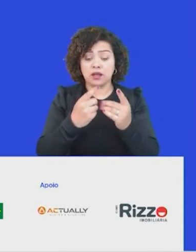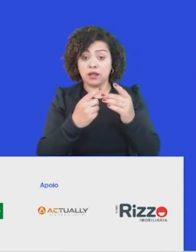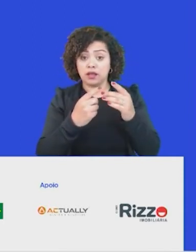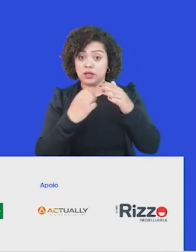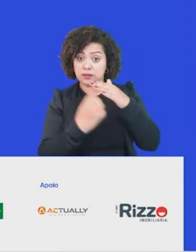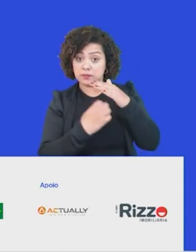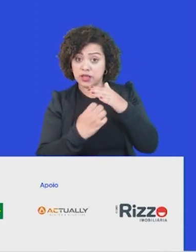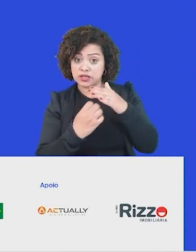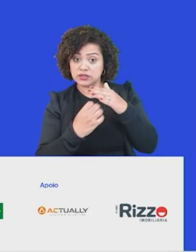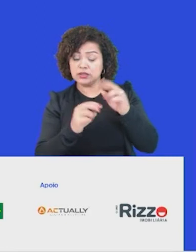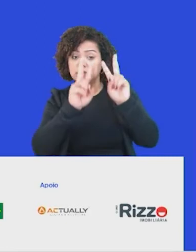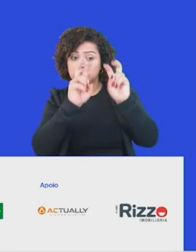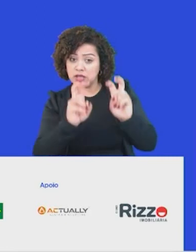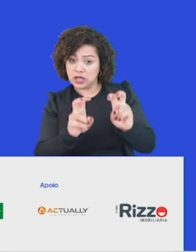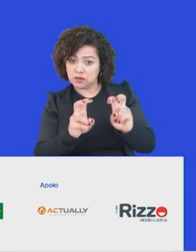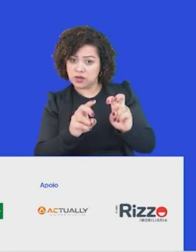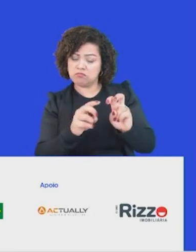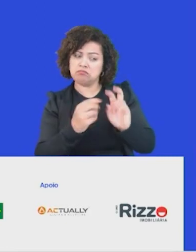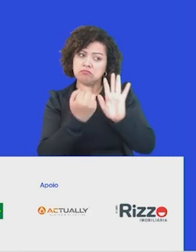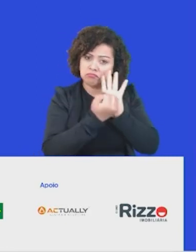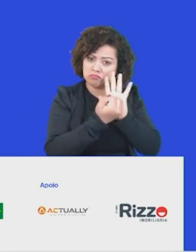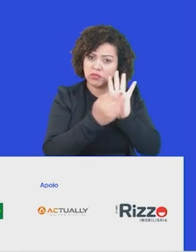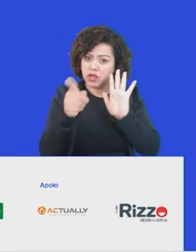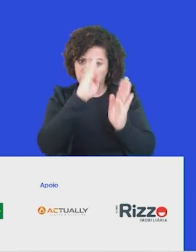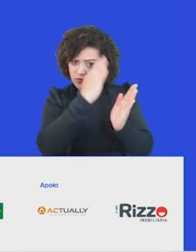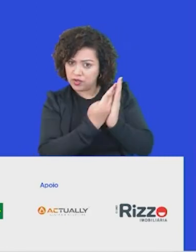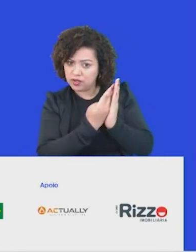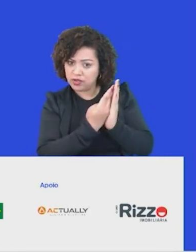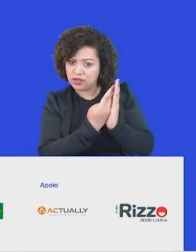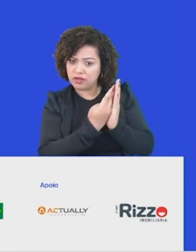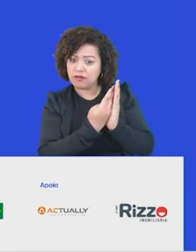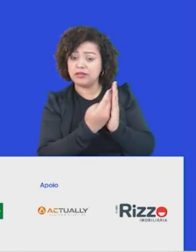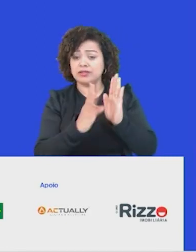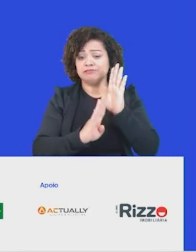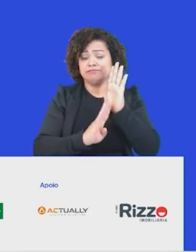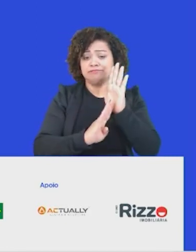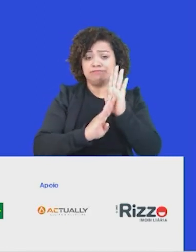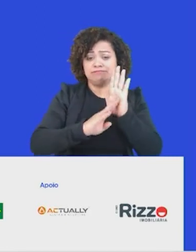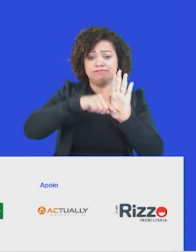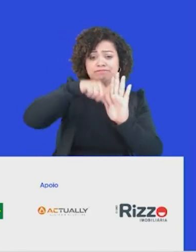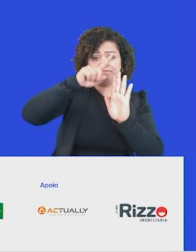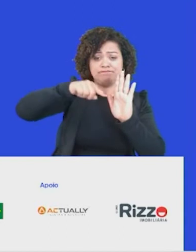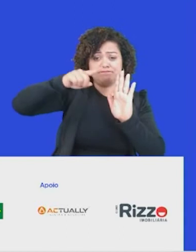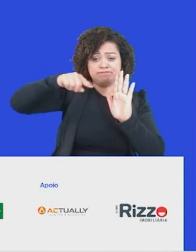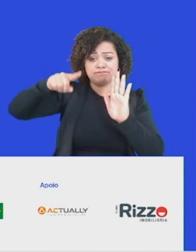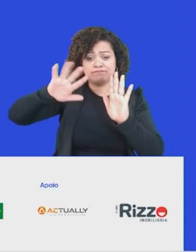têm acima de determinadas instituições. E vocês podem ver aí no slide que as empresas com 64